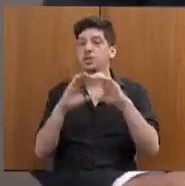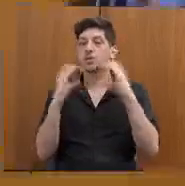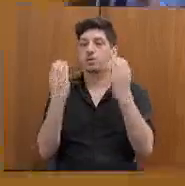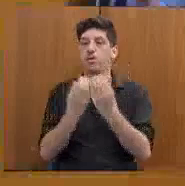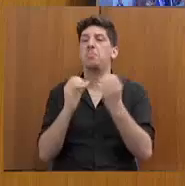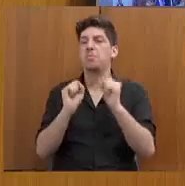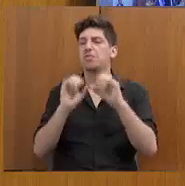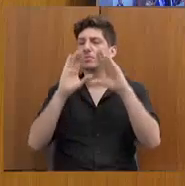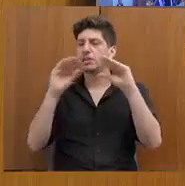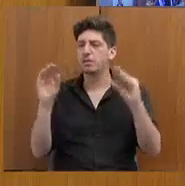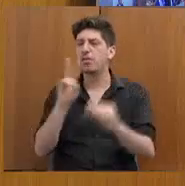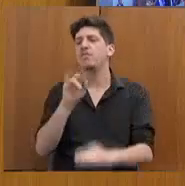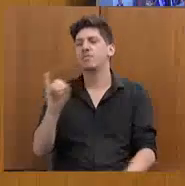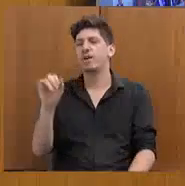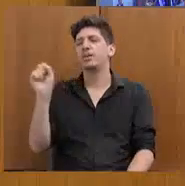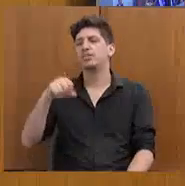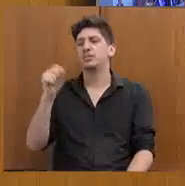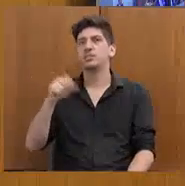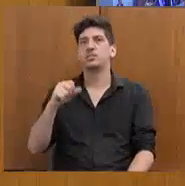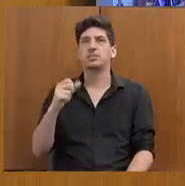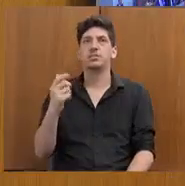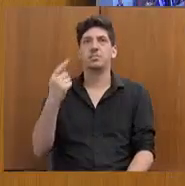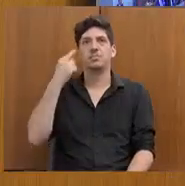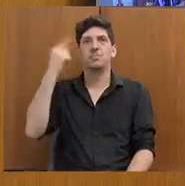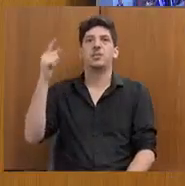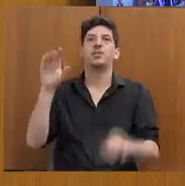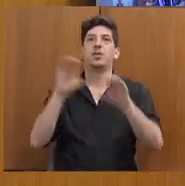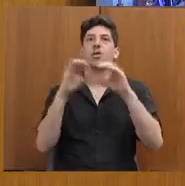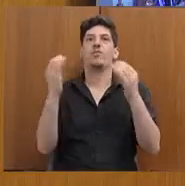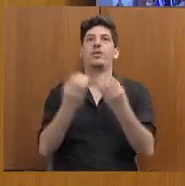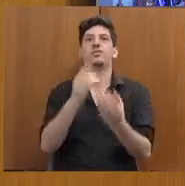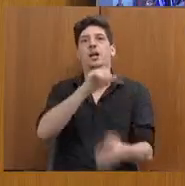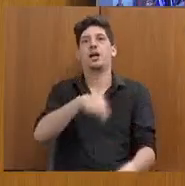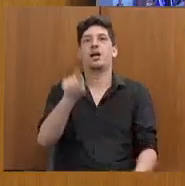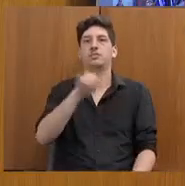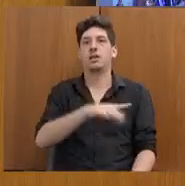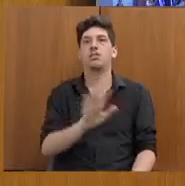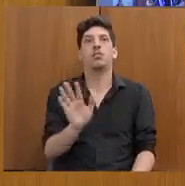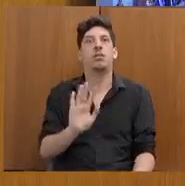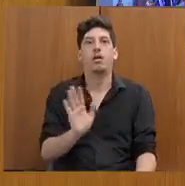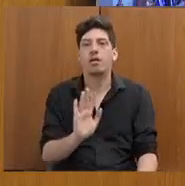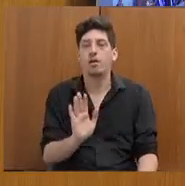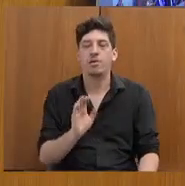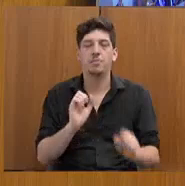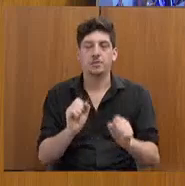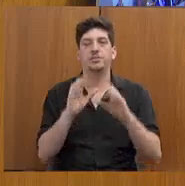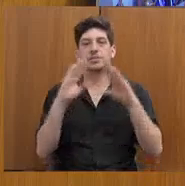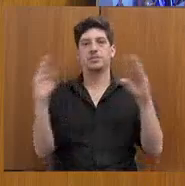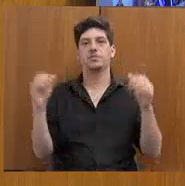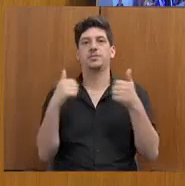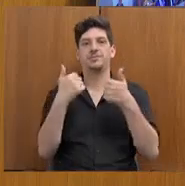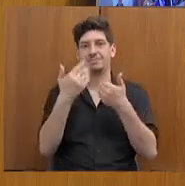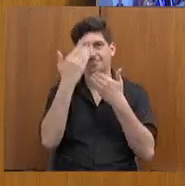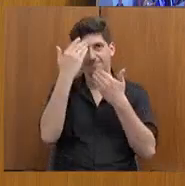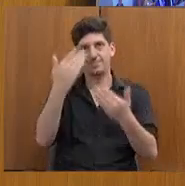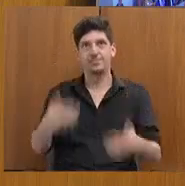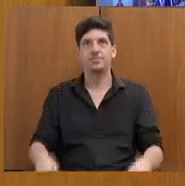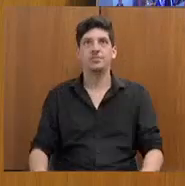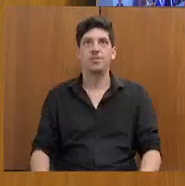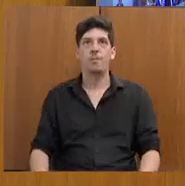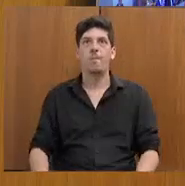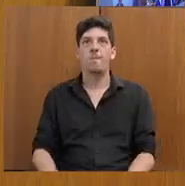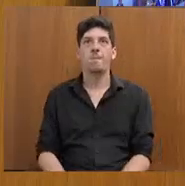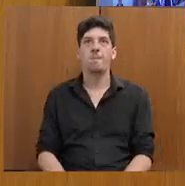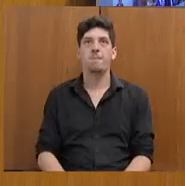ela vai ser realizada. Nunca vou deixar de realizar uma conferência, pode ficar tranquila. Está bom? Obrigada. Eu não quero trépeca, não.